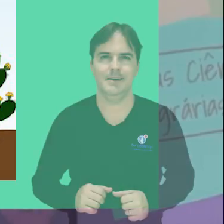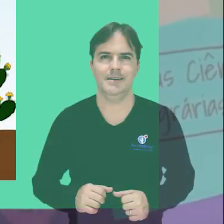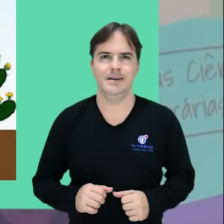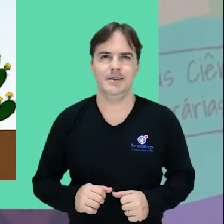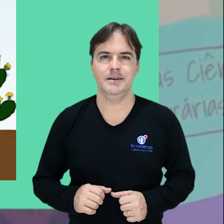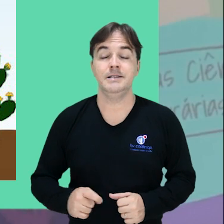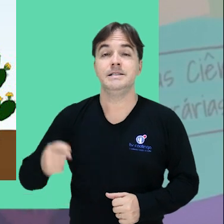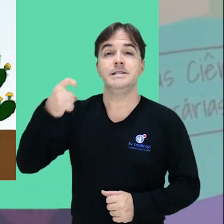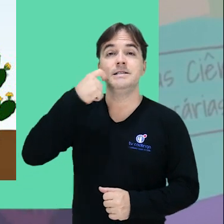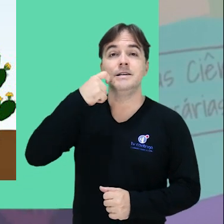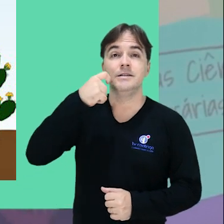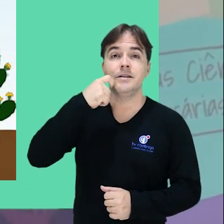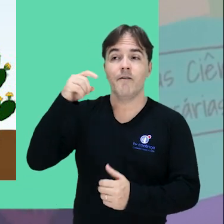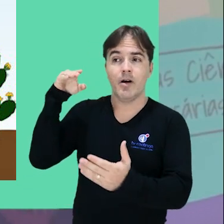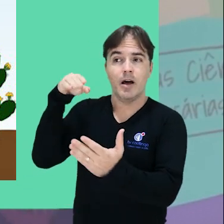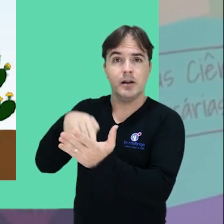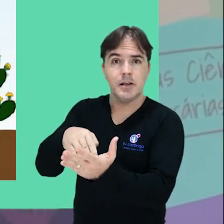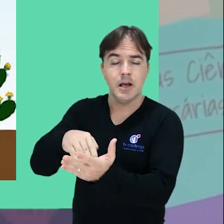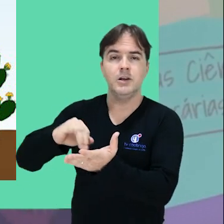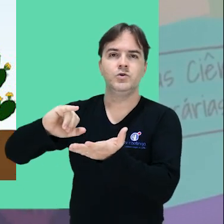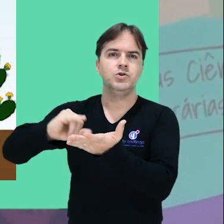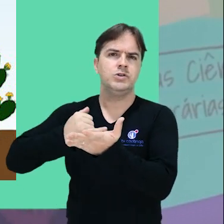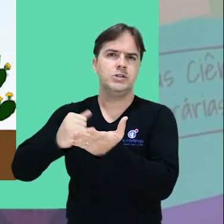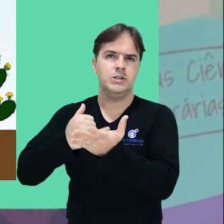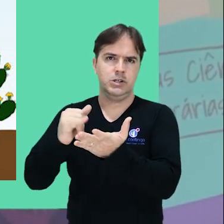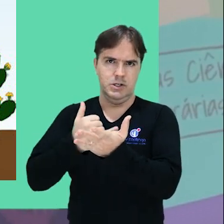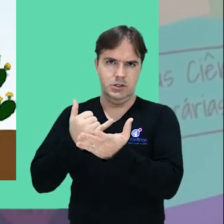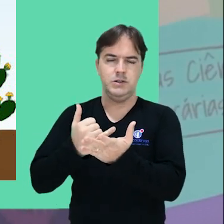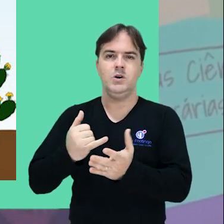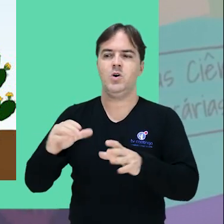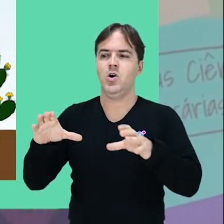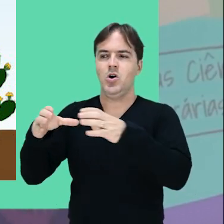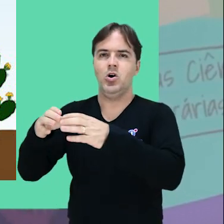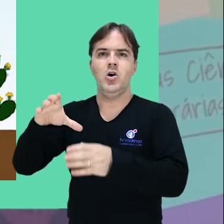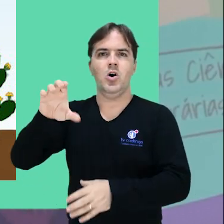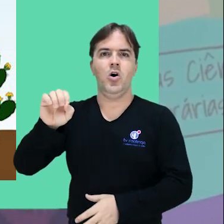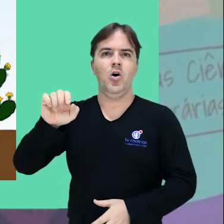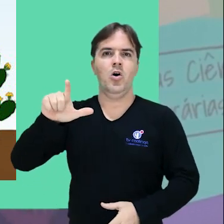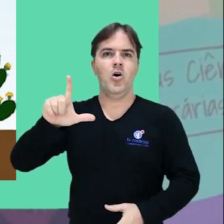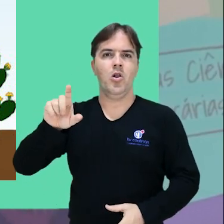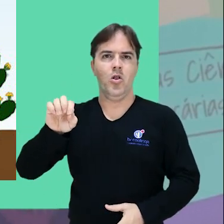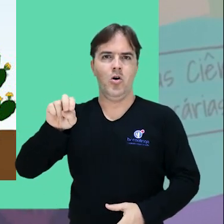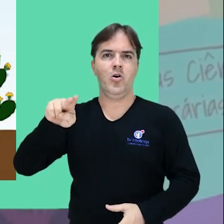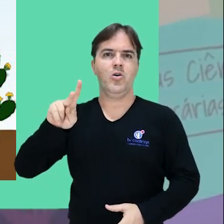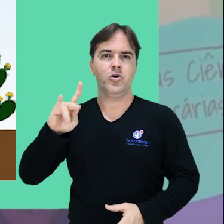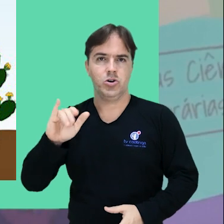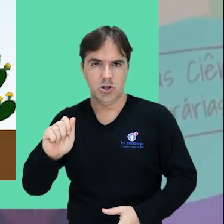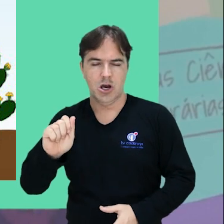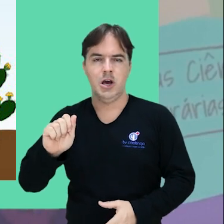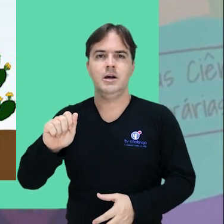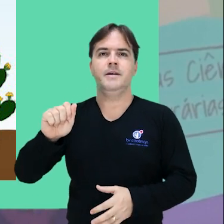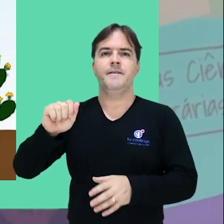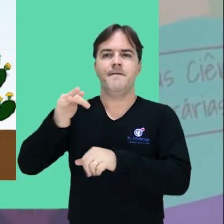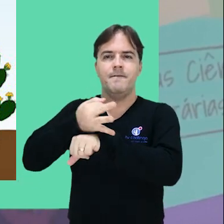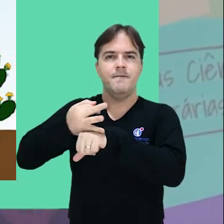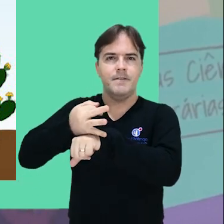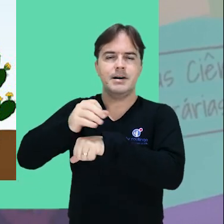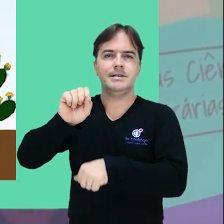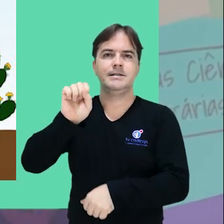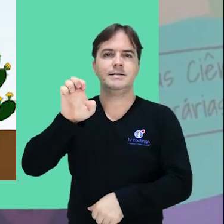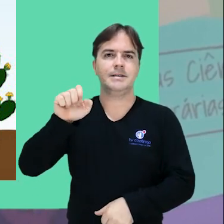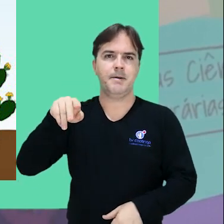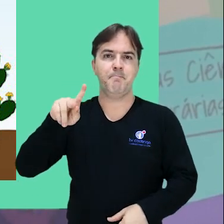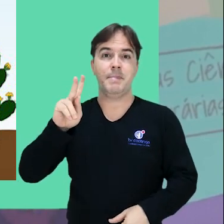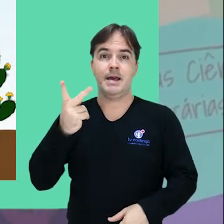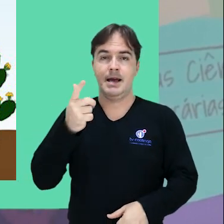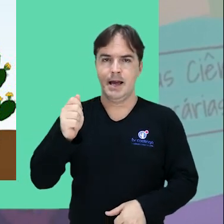Terminam sexta-feira as inscrições para a colônia de férias Seminha. A ação é promovida pelo Centro de